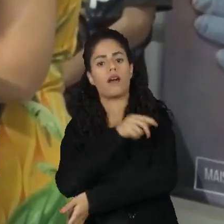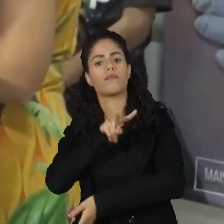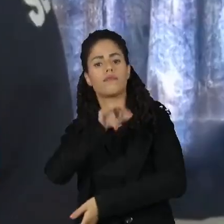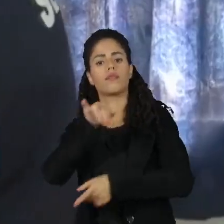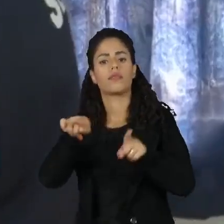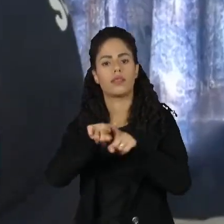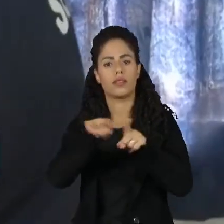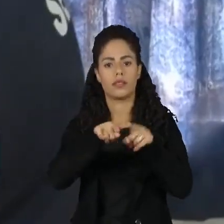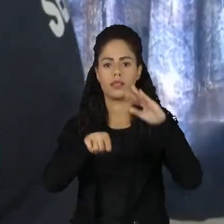Programa Nacional de Imunizações.